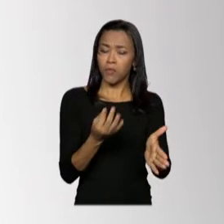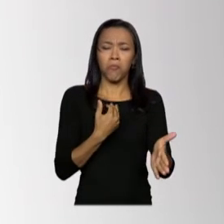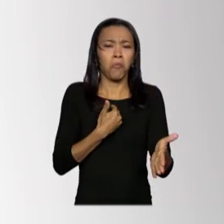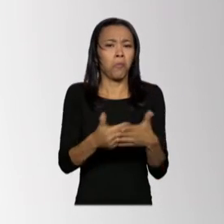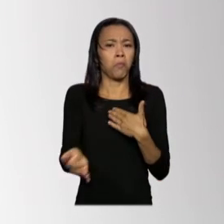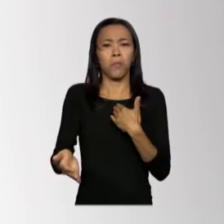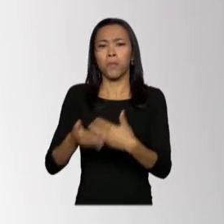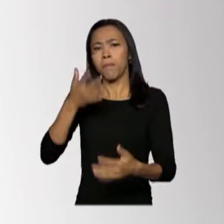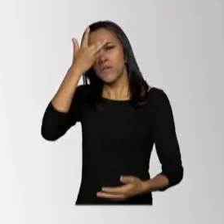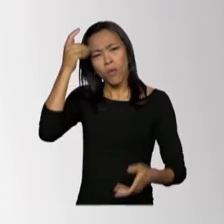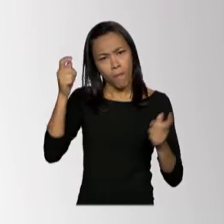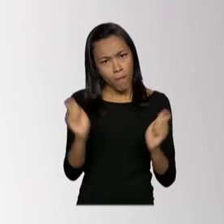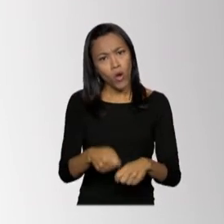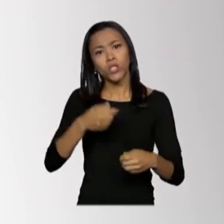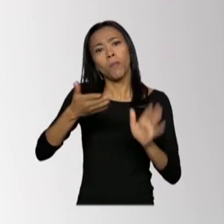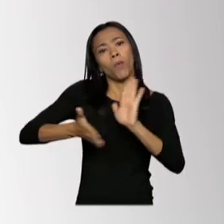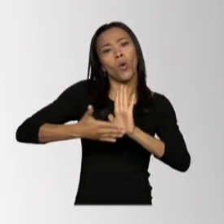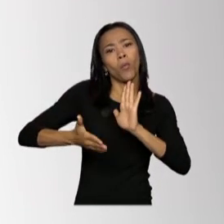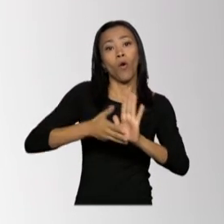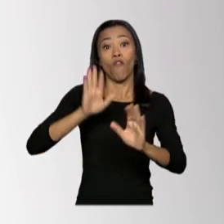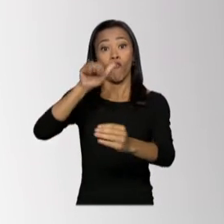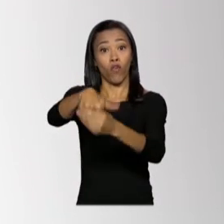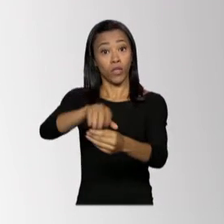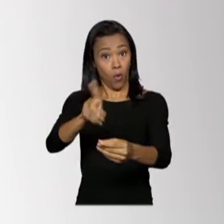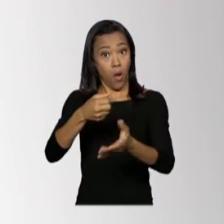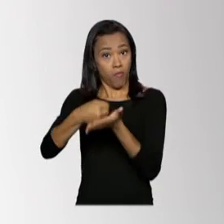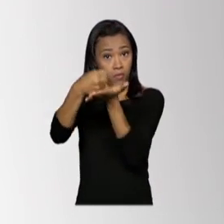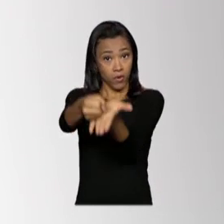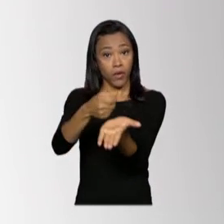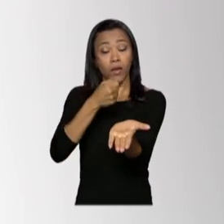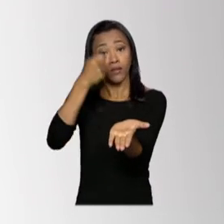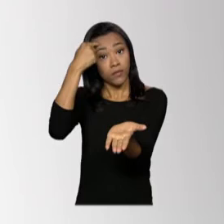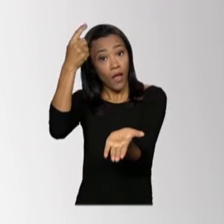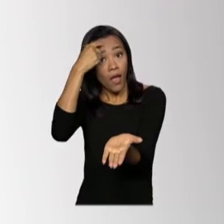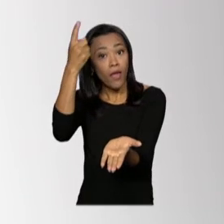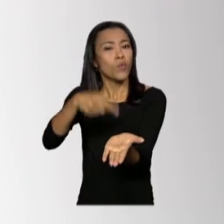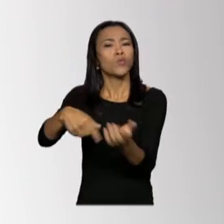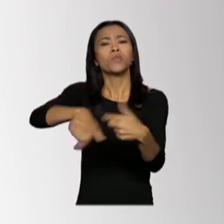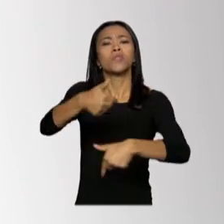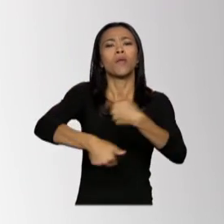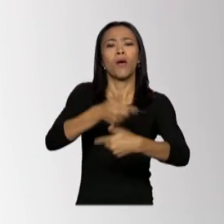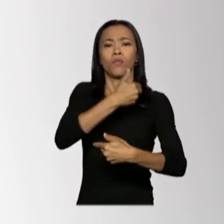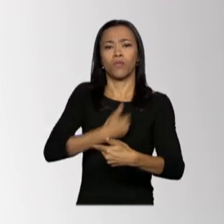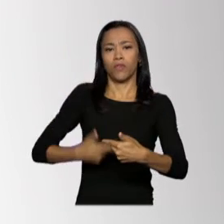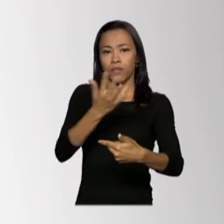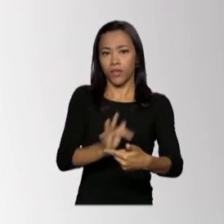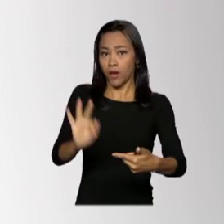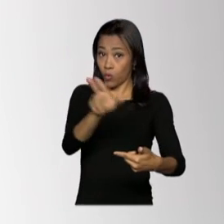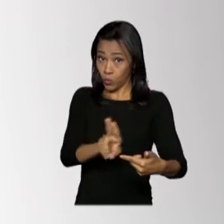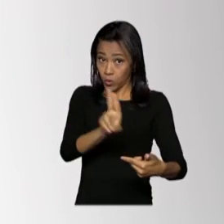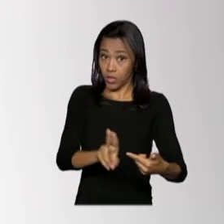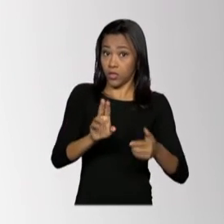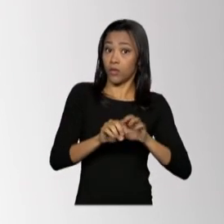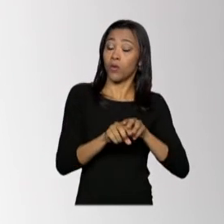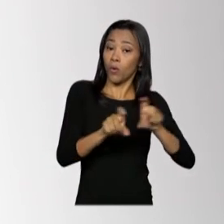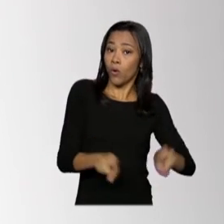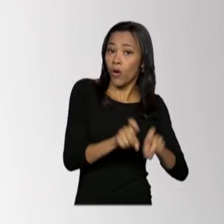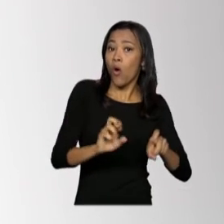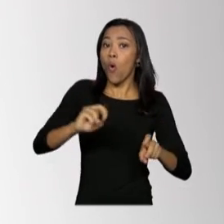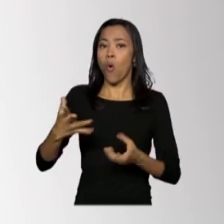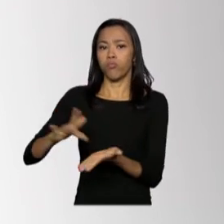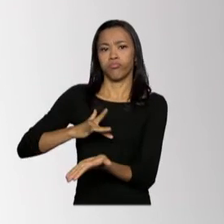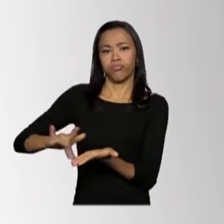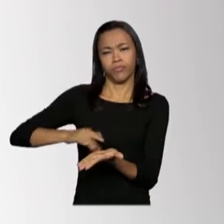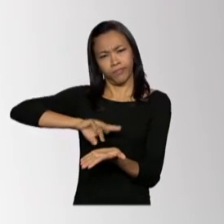qualquer brasileiro pode propor, votar ou apoiar ideias para as ações do governo federal usando um computador ou um dispositivo